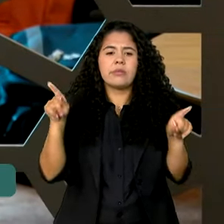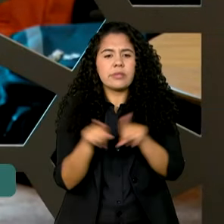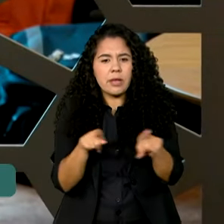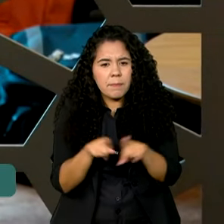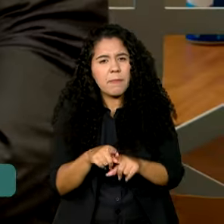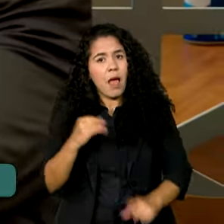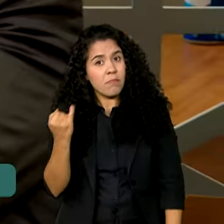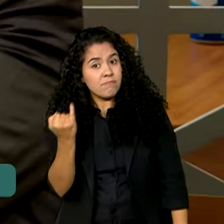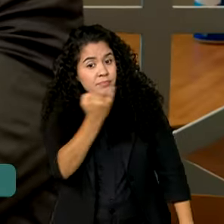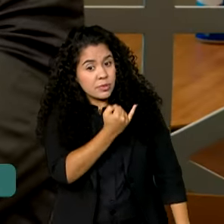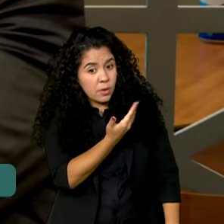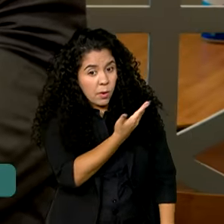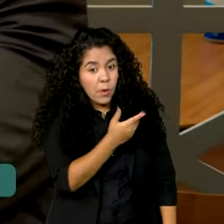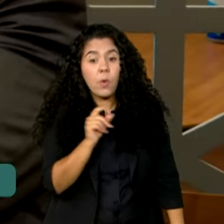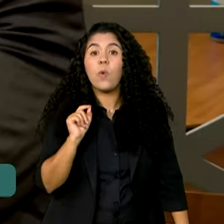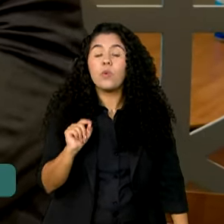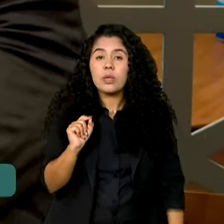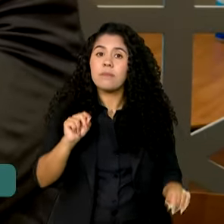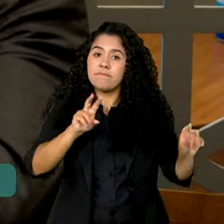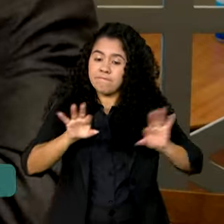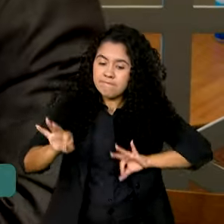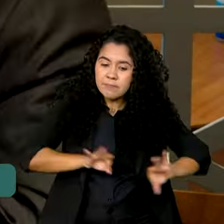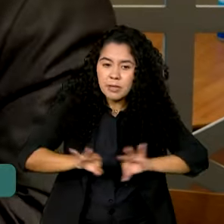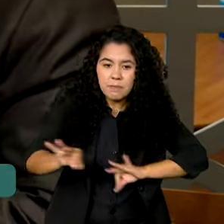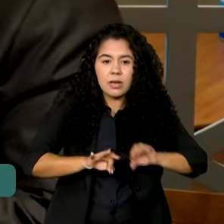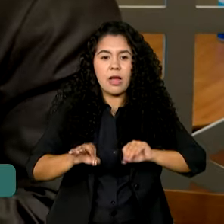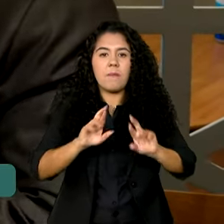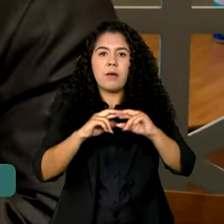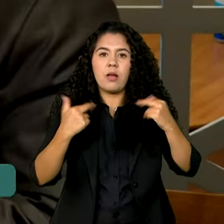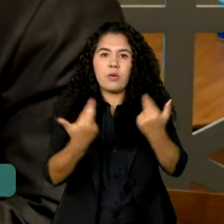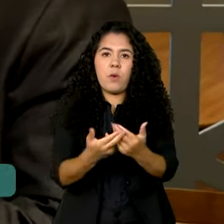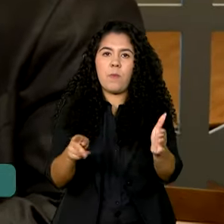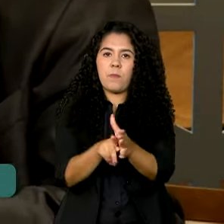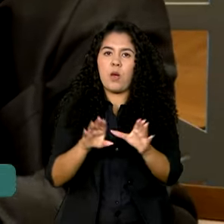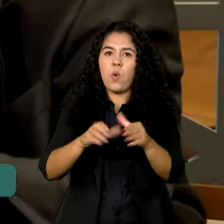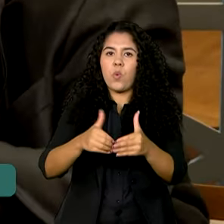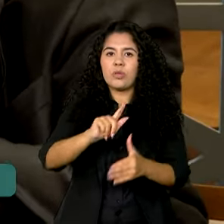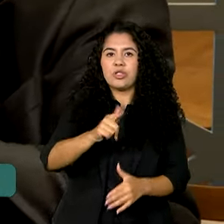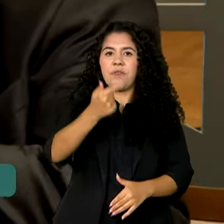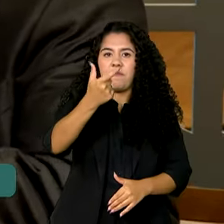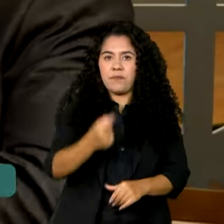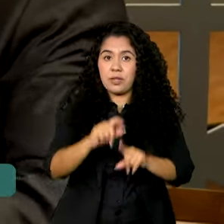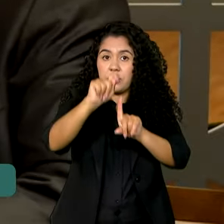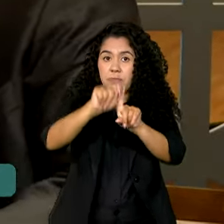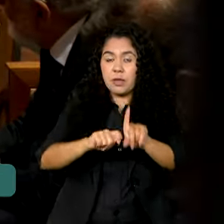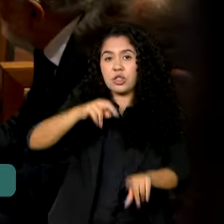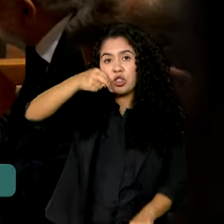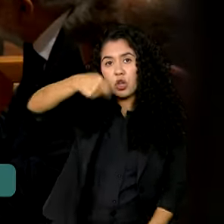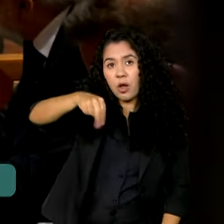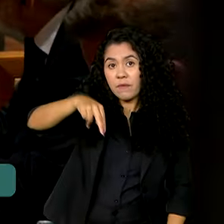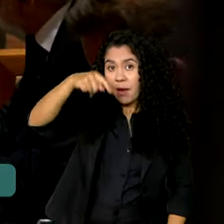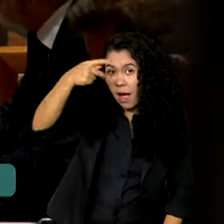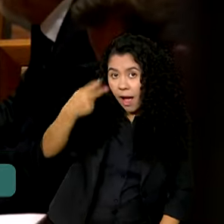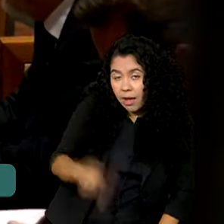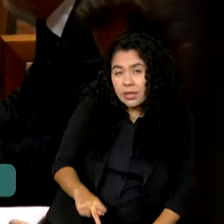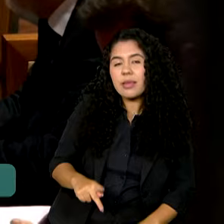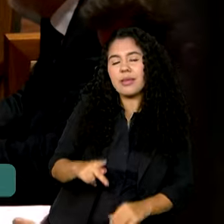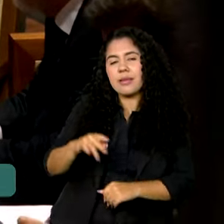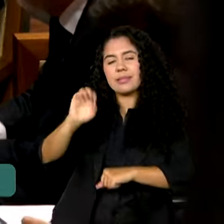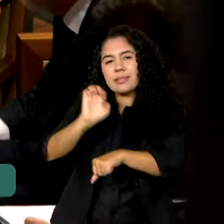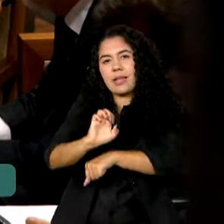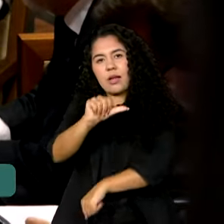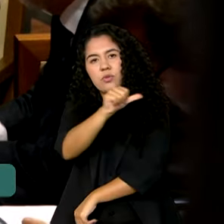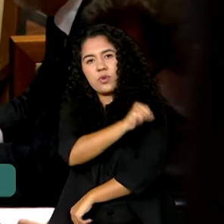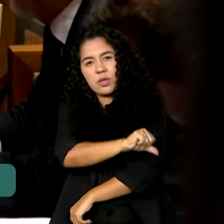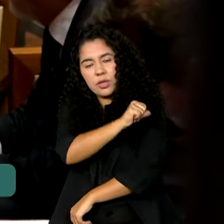colega britânico sobre os preparativos para a reunião do G20 em novembro, aqui no Rio de Janeiro, e convidou o primeiro-ministro